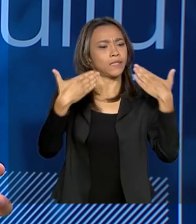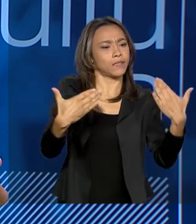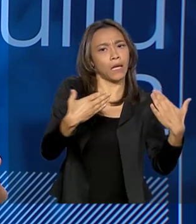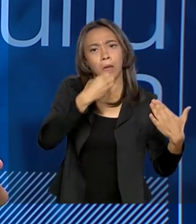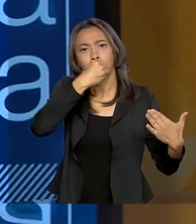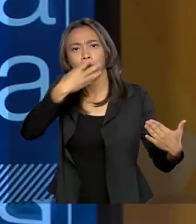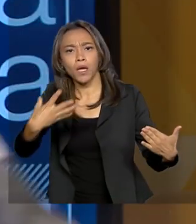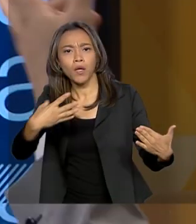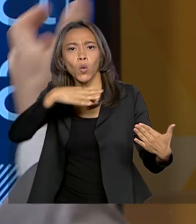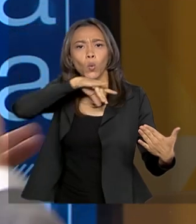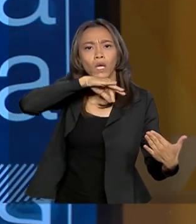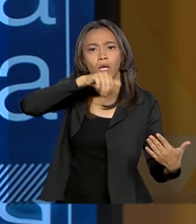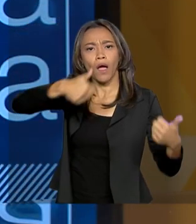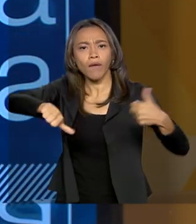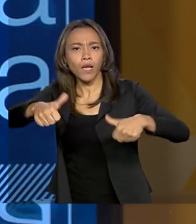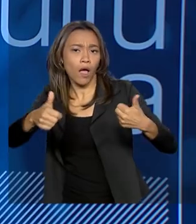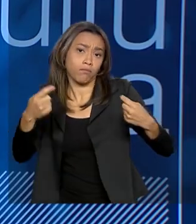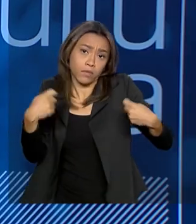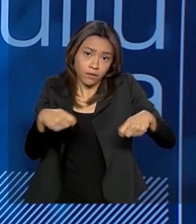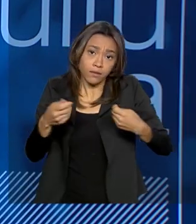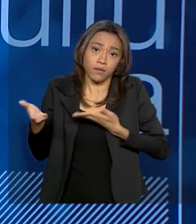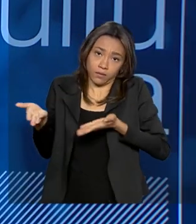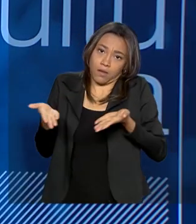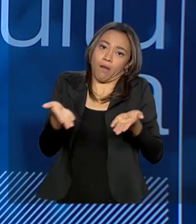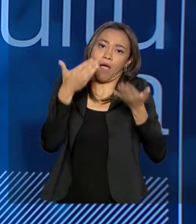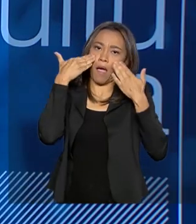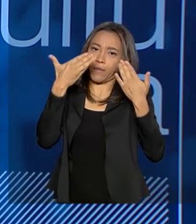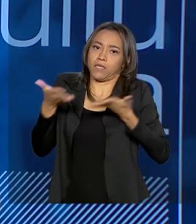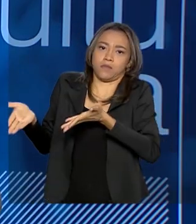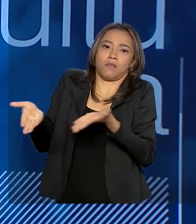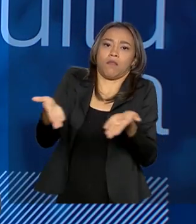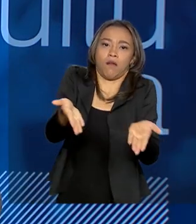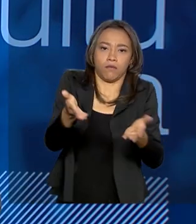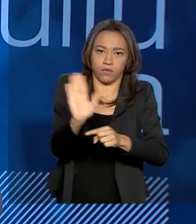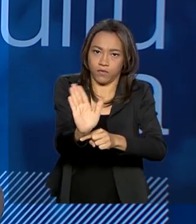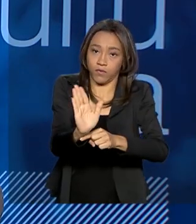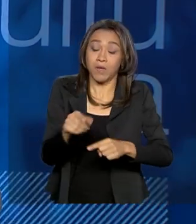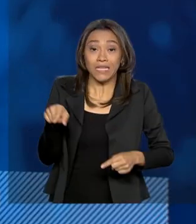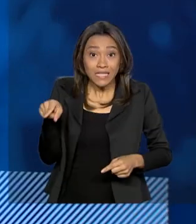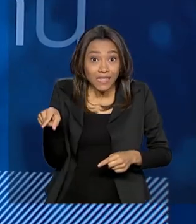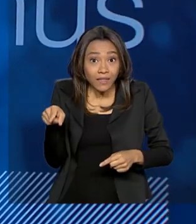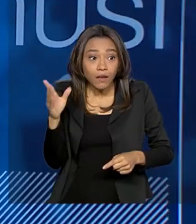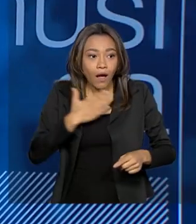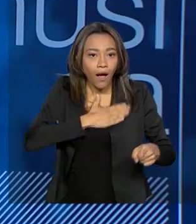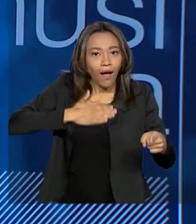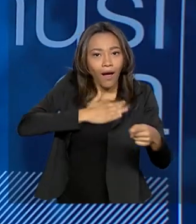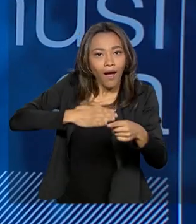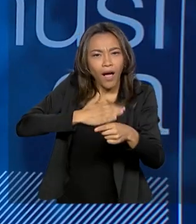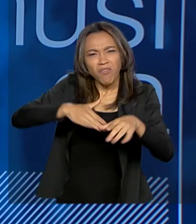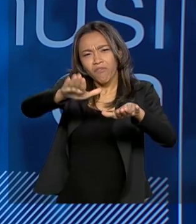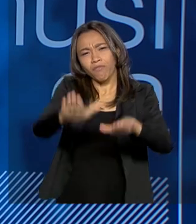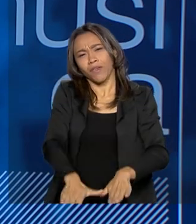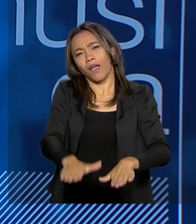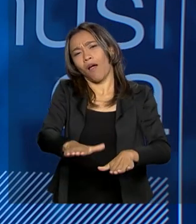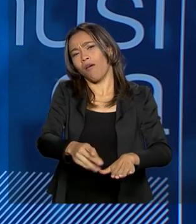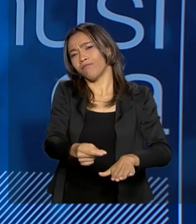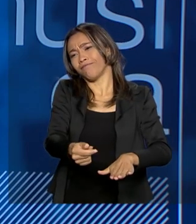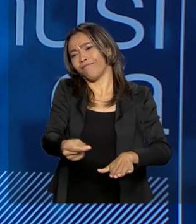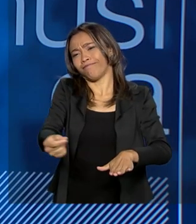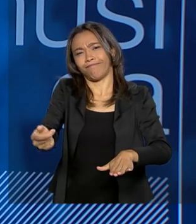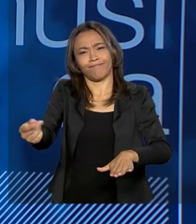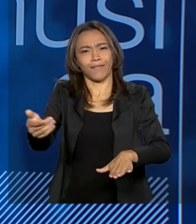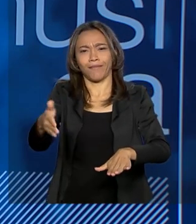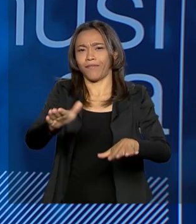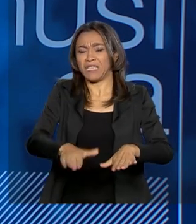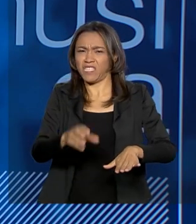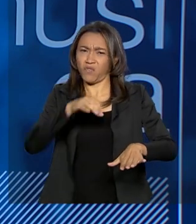pelo público. Se eles forem bem recebidos, garanto que eles ficarão muito mais tempo em cartaz do que os tais 15 a 27 dias. Se eles forem